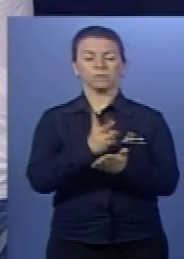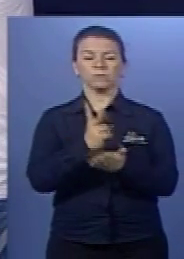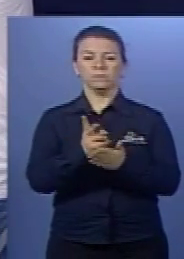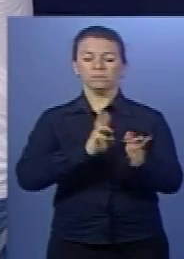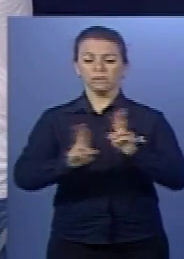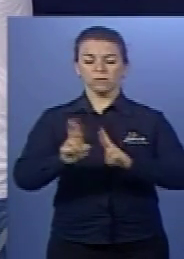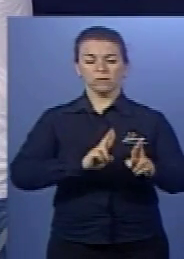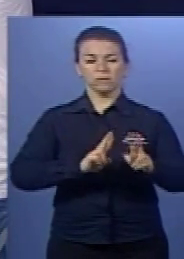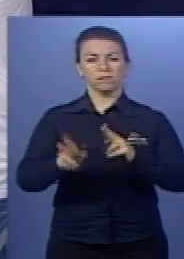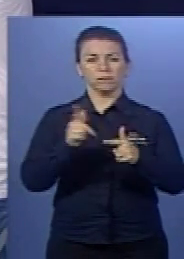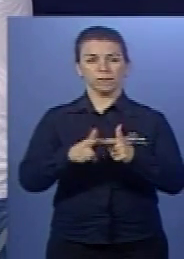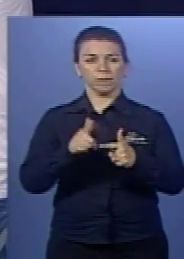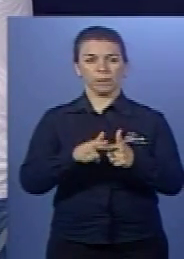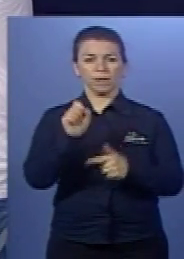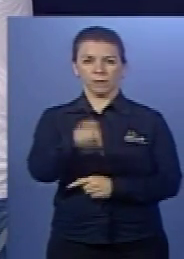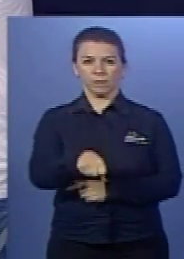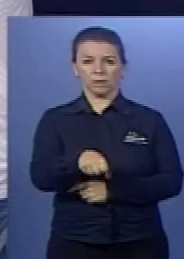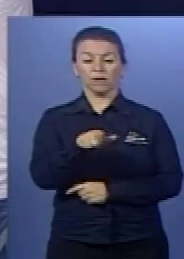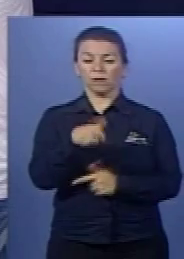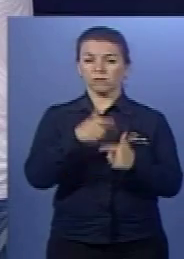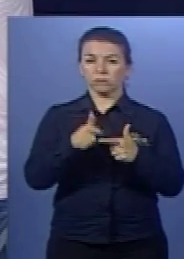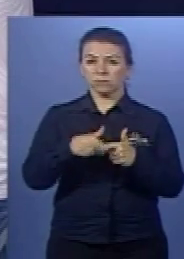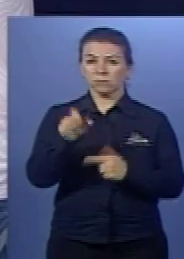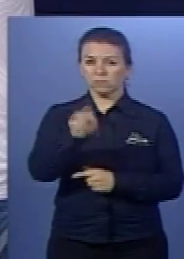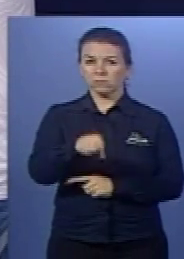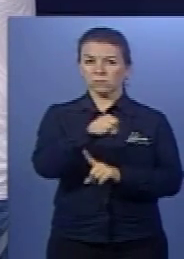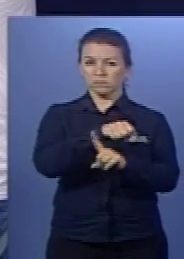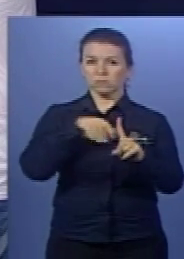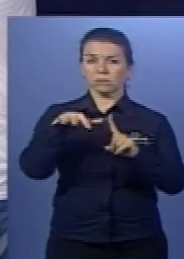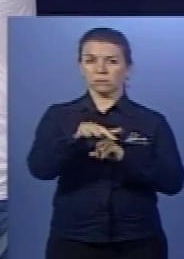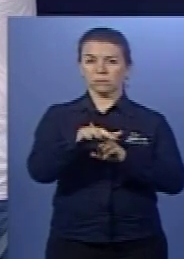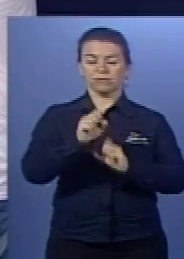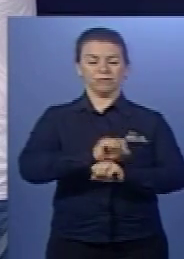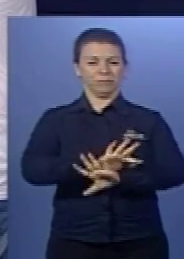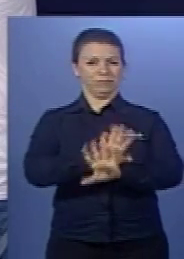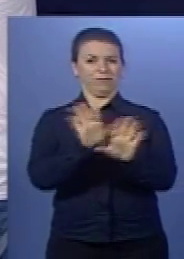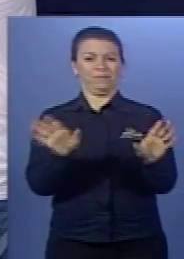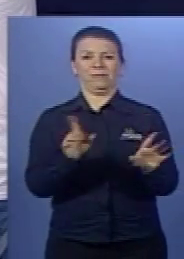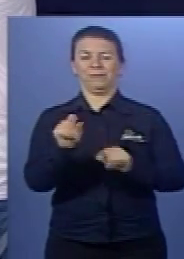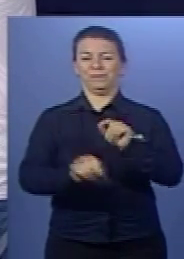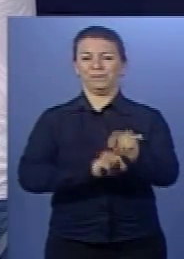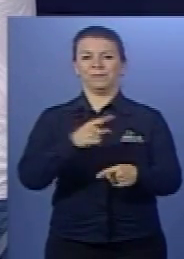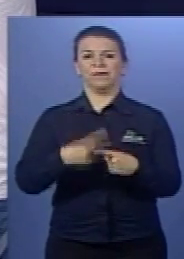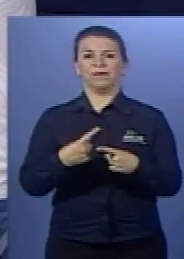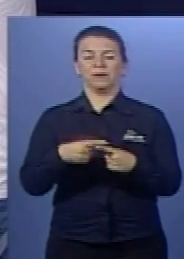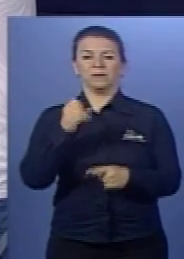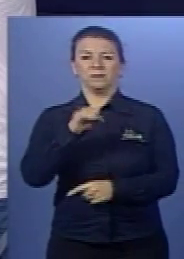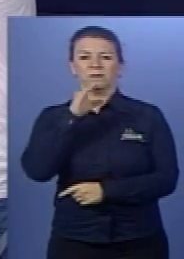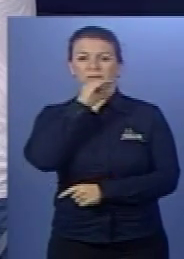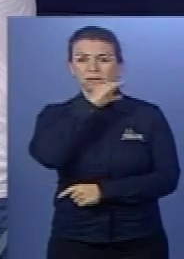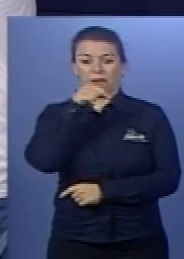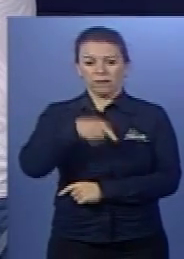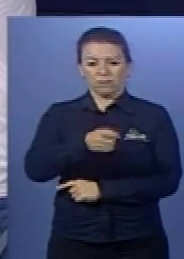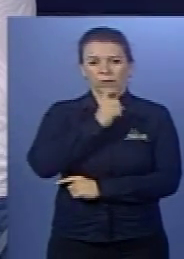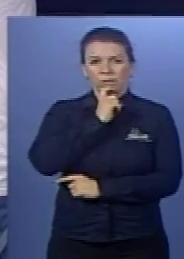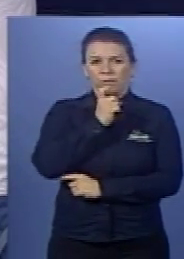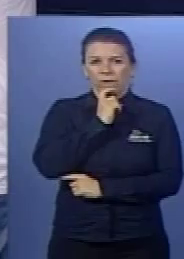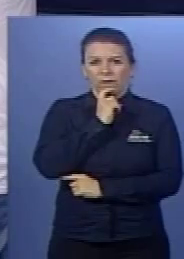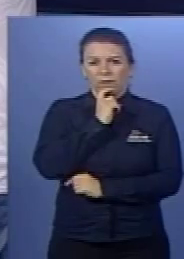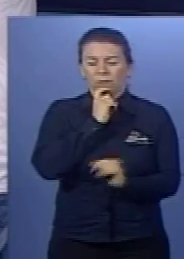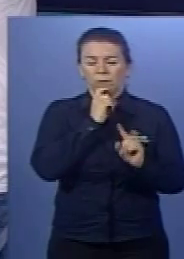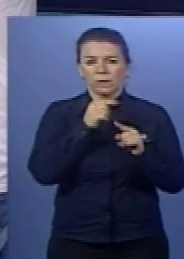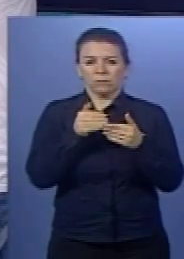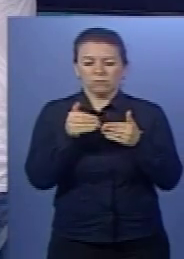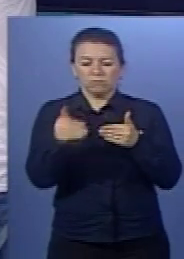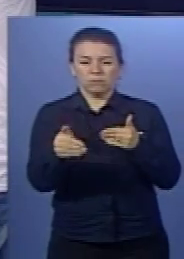relacionam à problemática. Então, é problemático a sociedade? Claro que é. Basta esquentar, nós estamos vivendo o inverno agora, mas daqui a